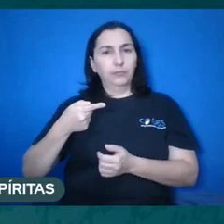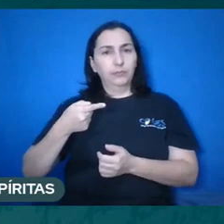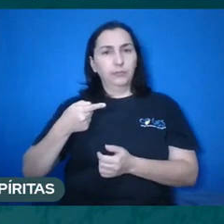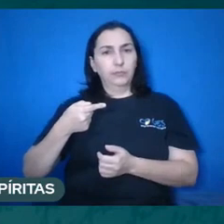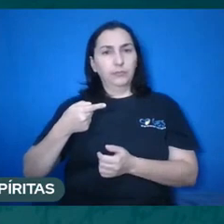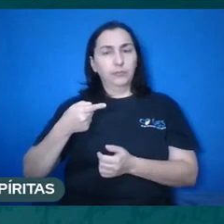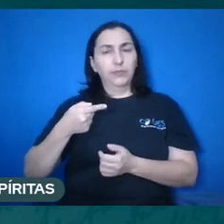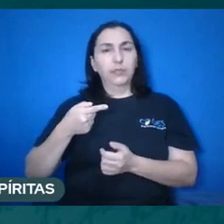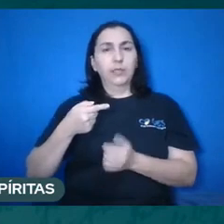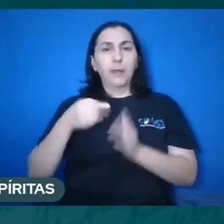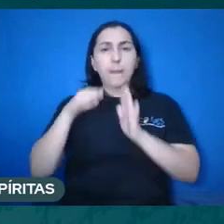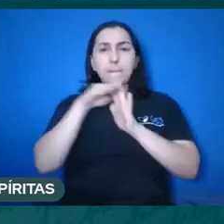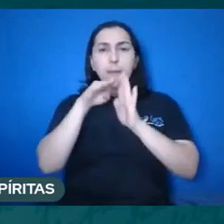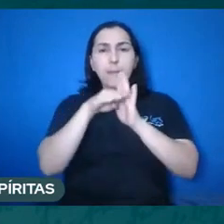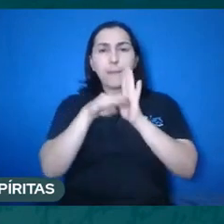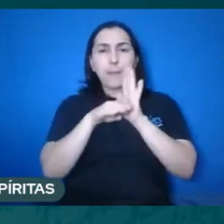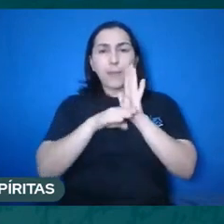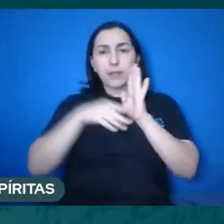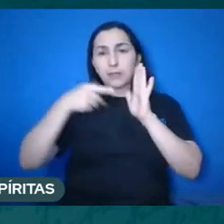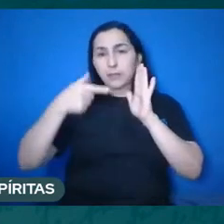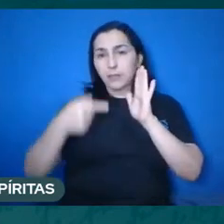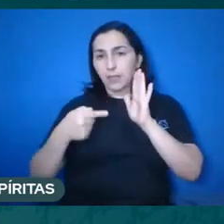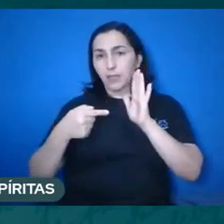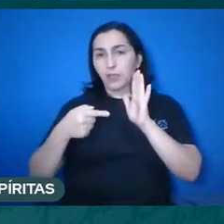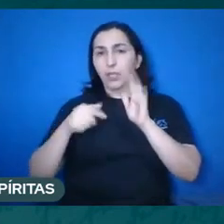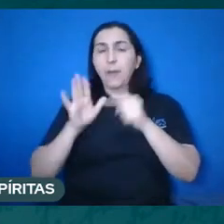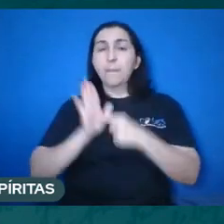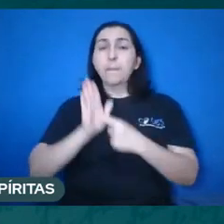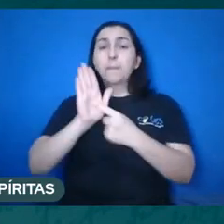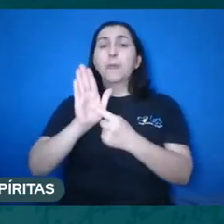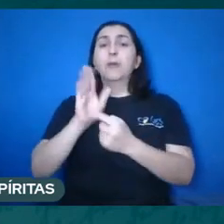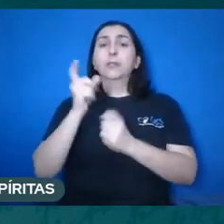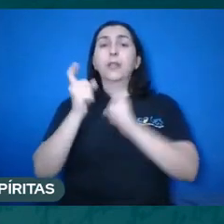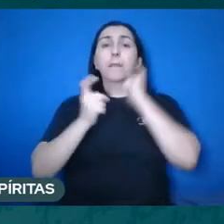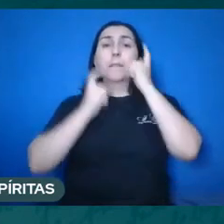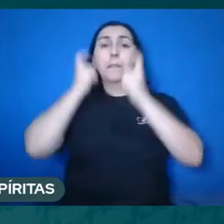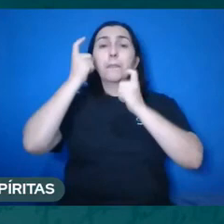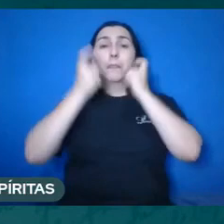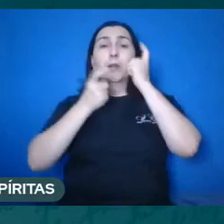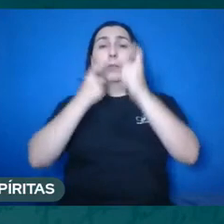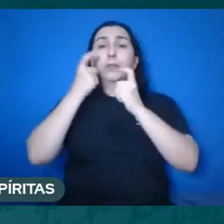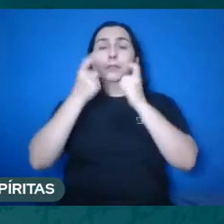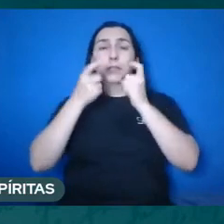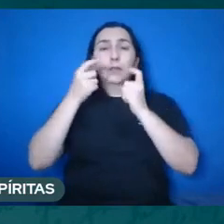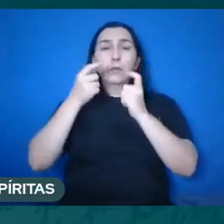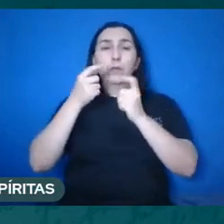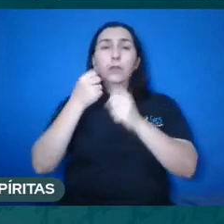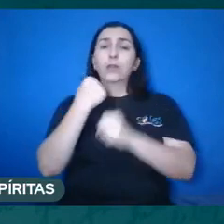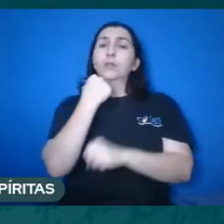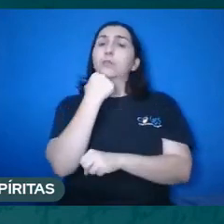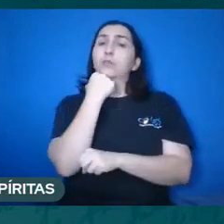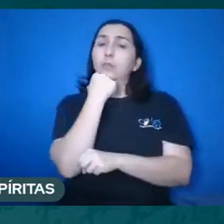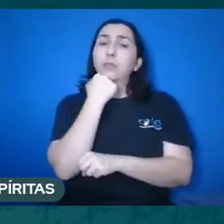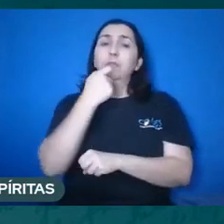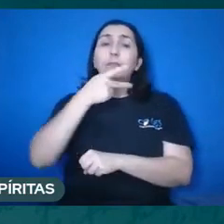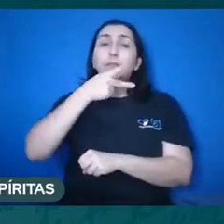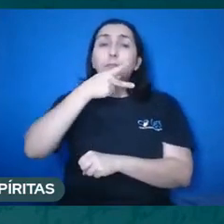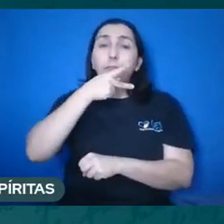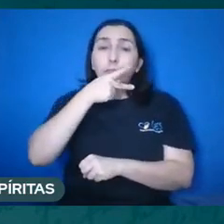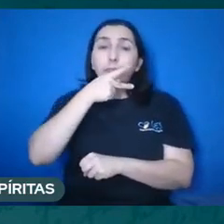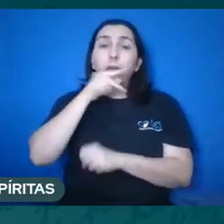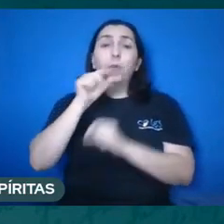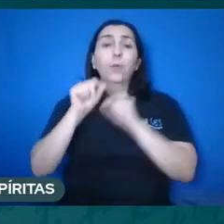ali, a preocupação constante do filósofo, tal como a compreendiam Sócrates e Platão, é a de